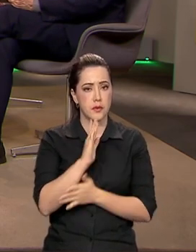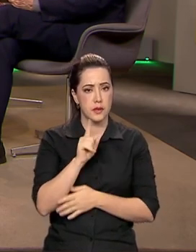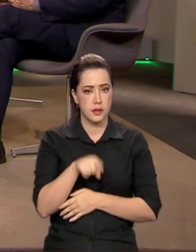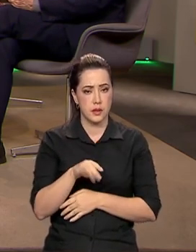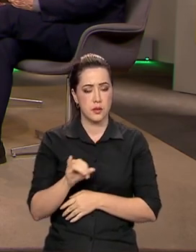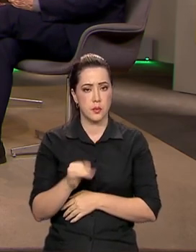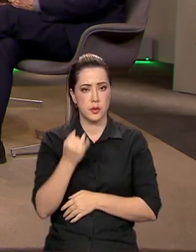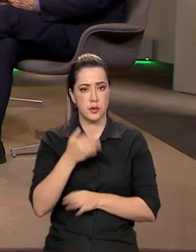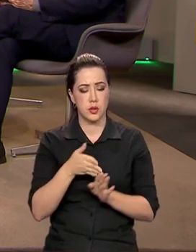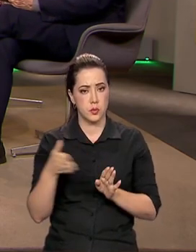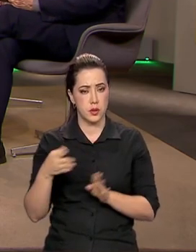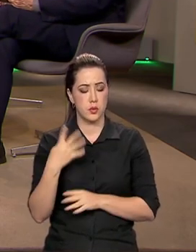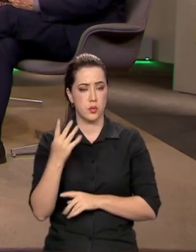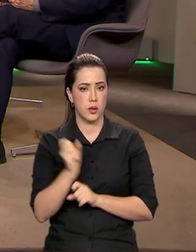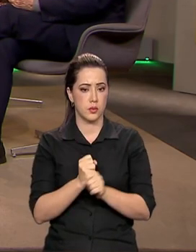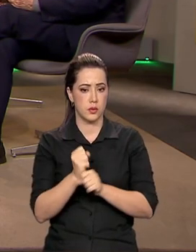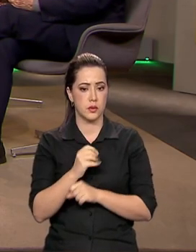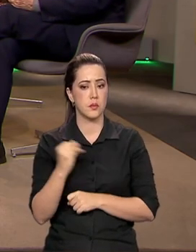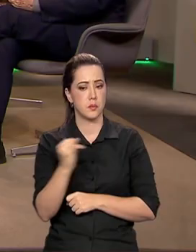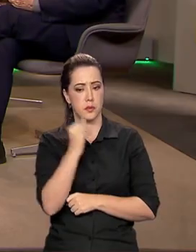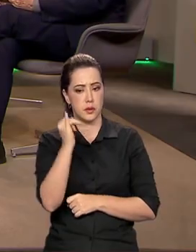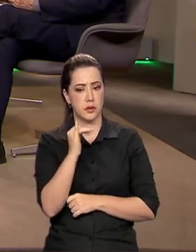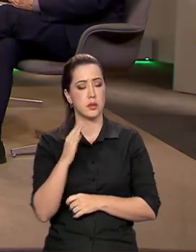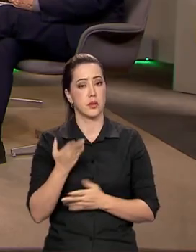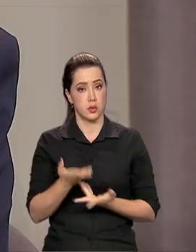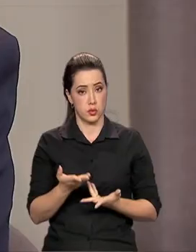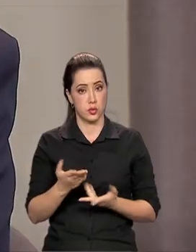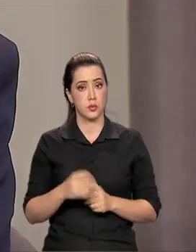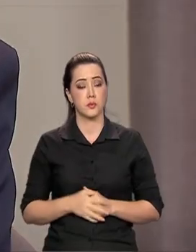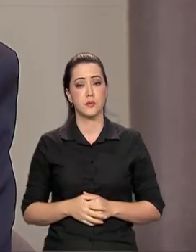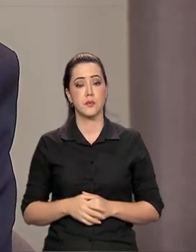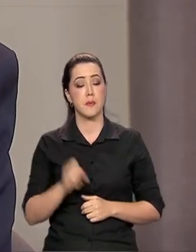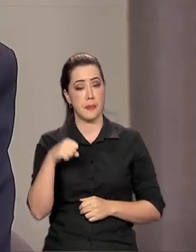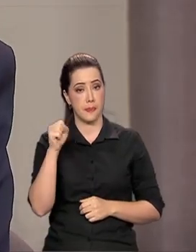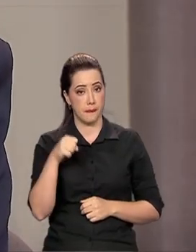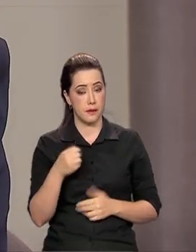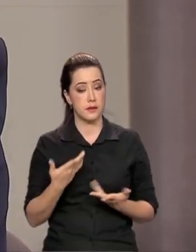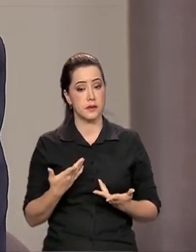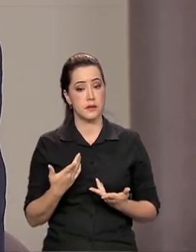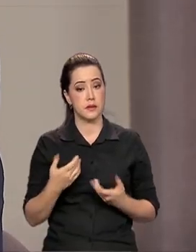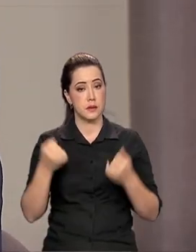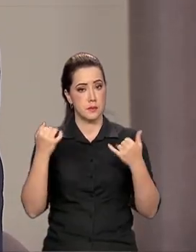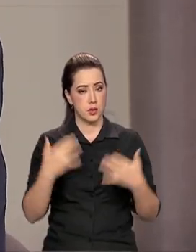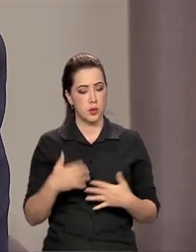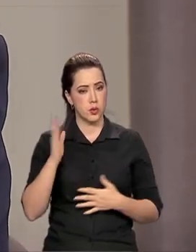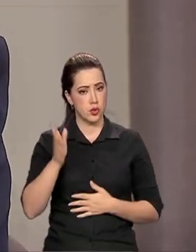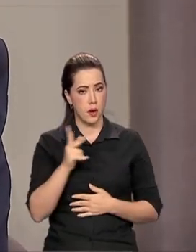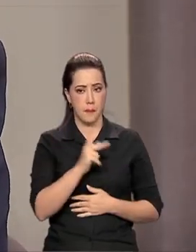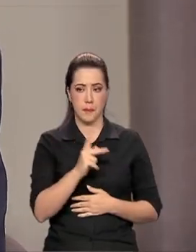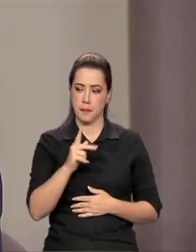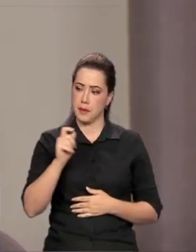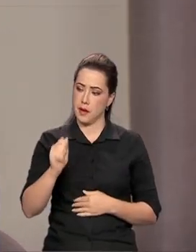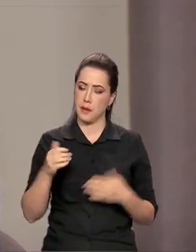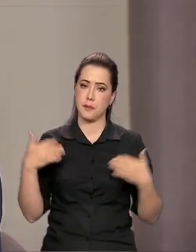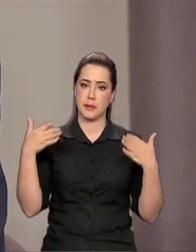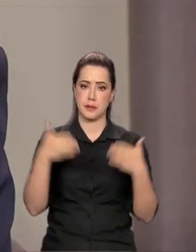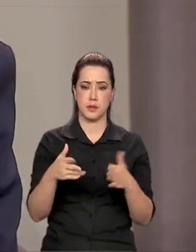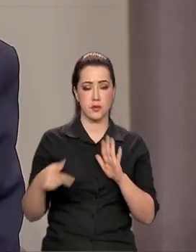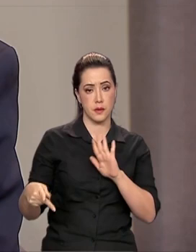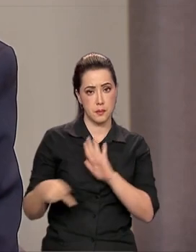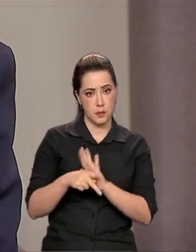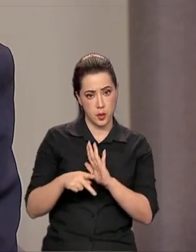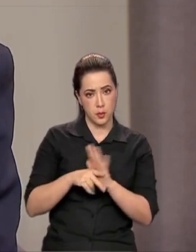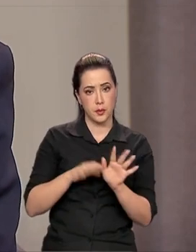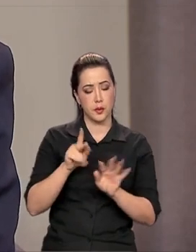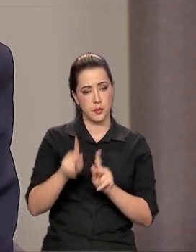longo dos 4 anos. Tem um grande dever de casa, né, Roberto? Com Agora, como o senhor mesmo já ressaltou, esse PPA participativo tem as digitais do